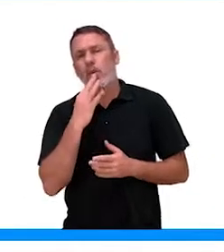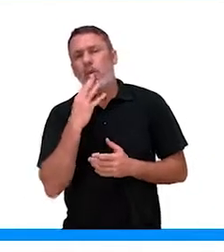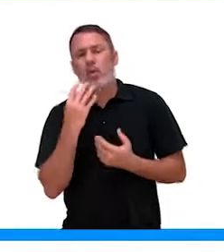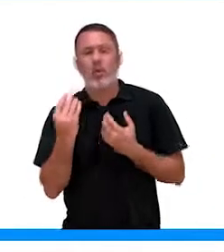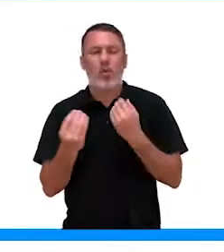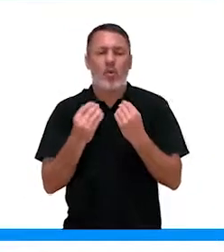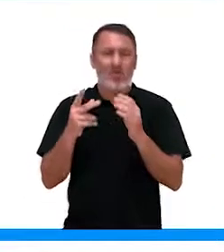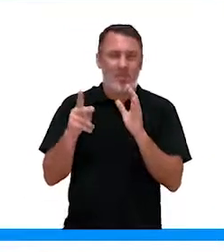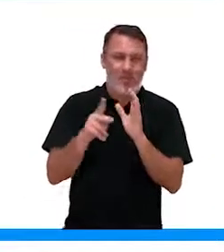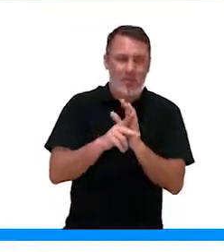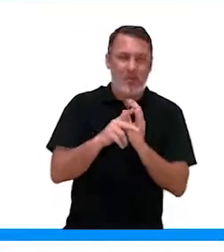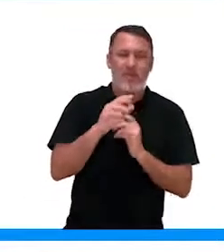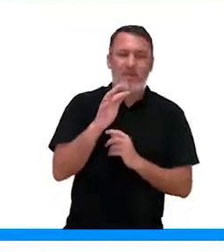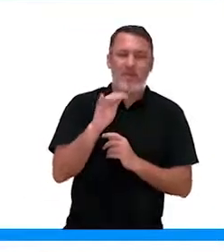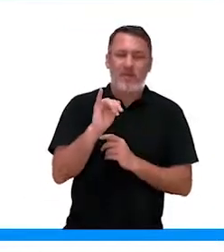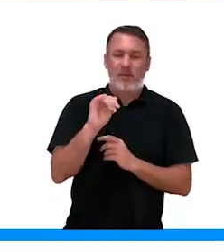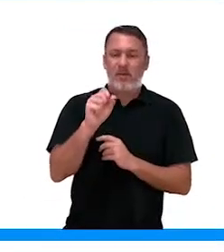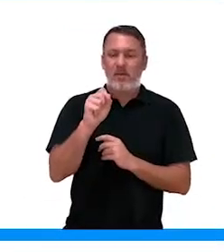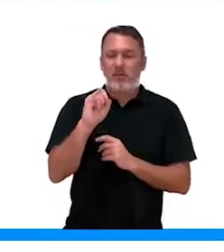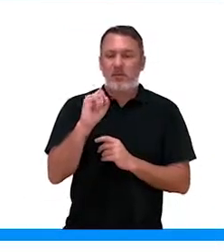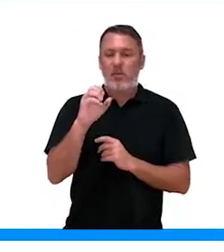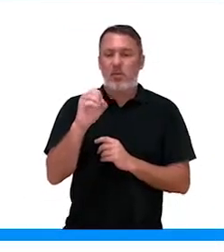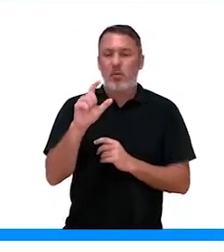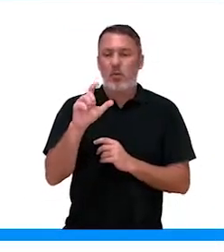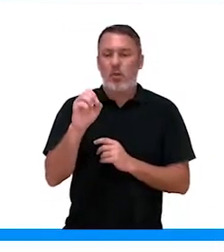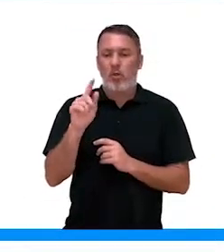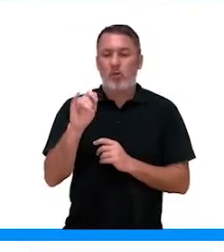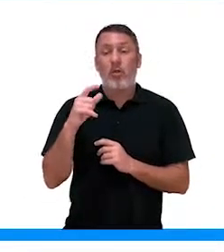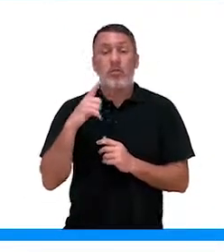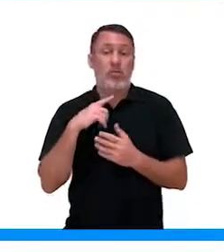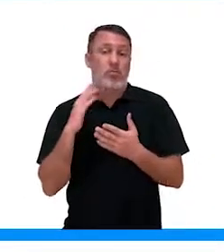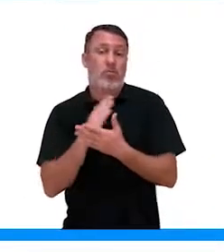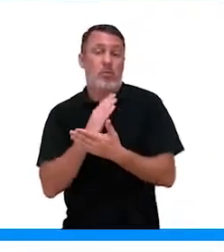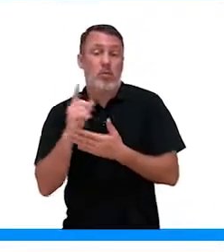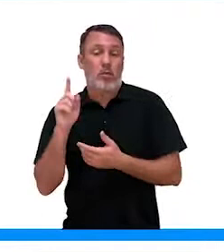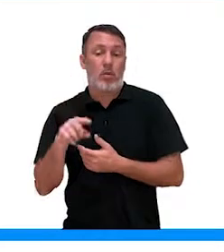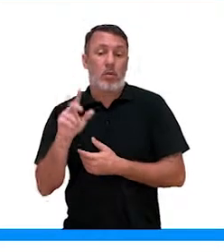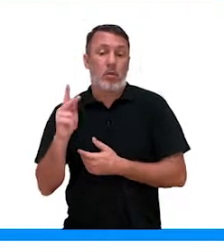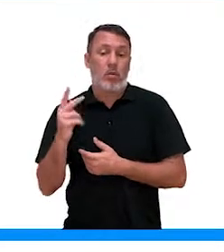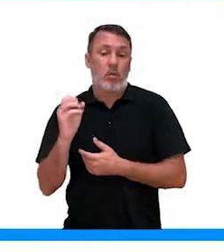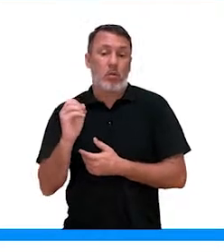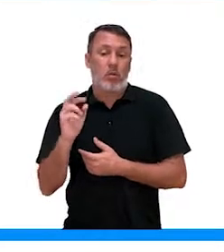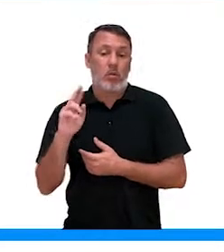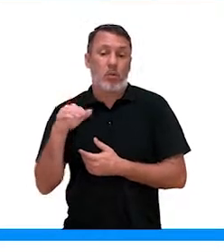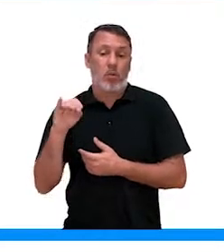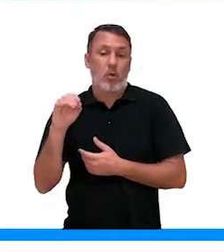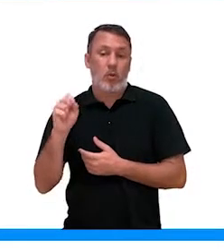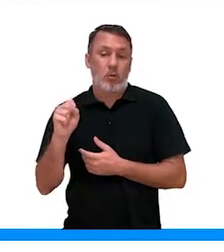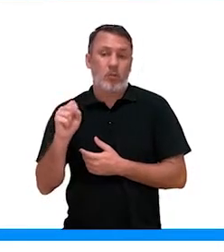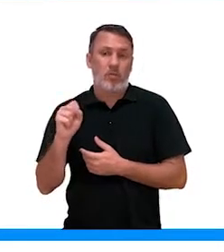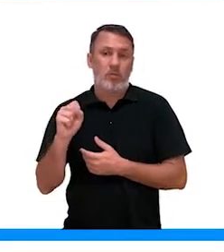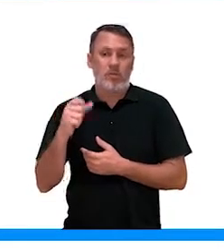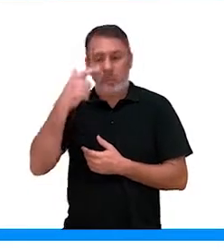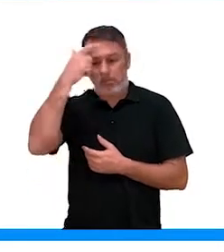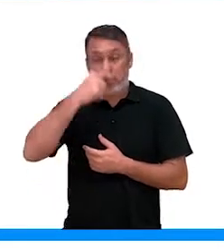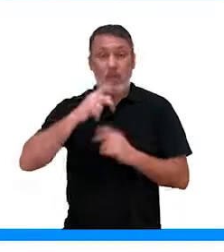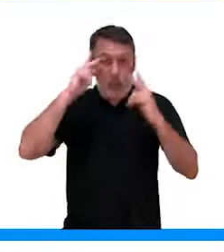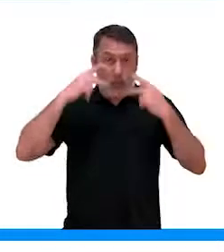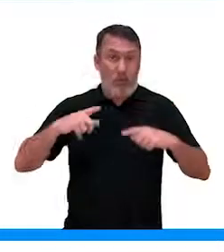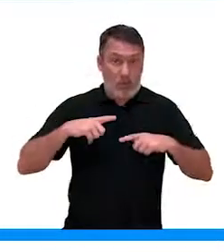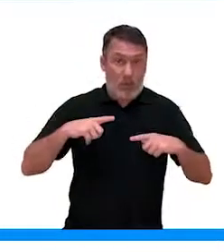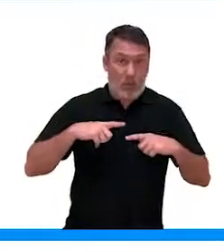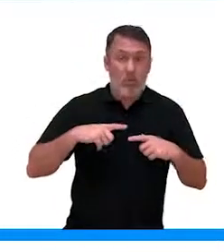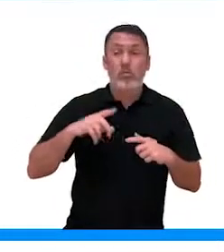que a gente só conheceu um pouquinho melhor sobre a fisiologia, tem alguns hormônios vegetais. Que assim como nós apresentamos hormônios,